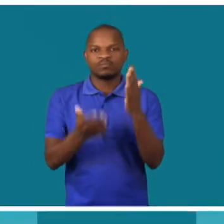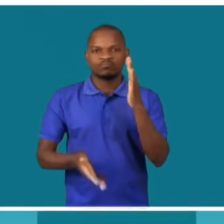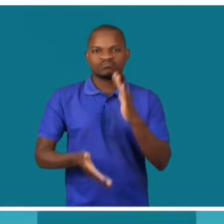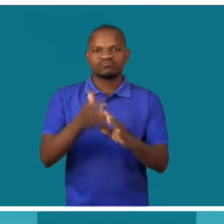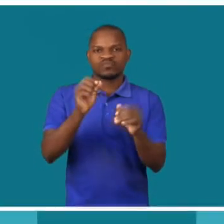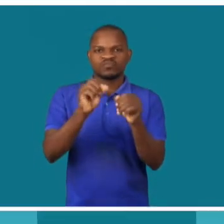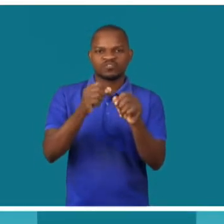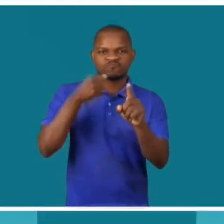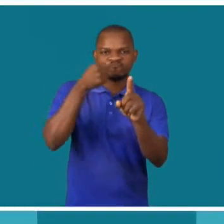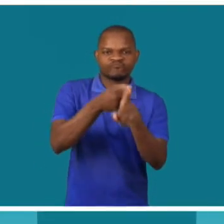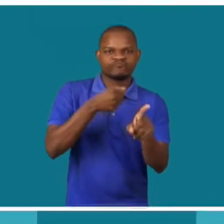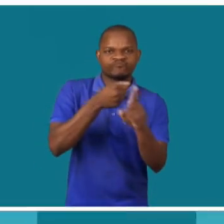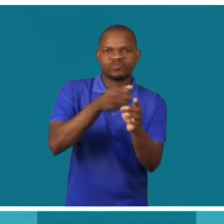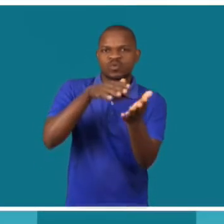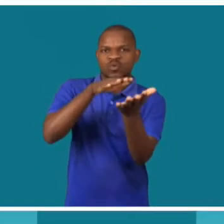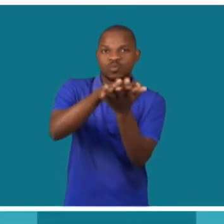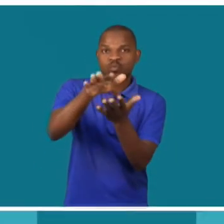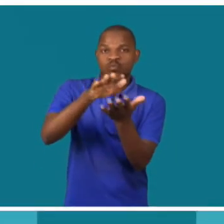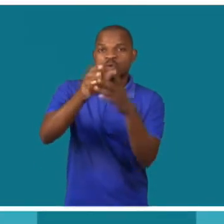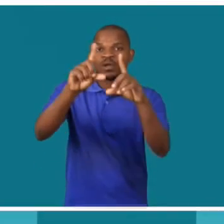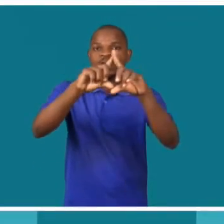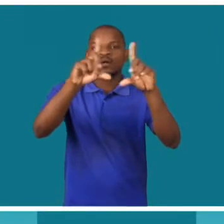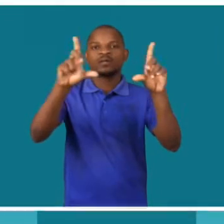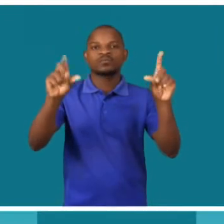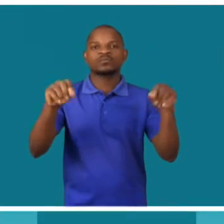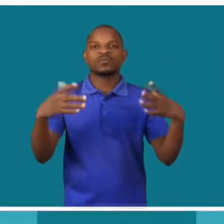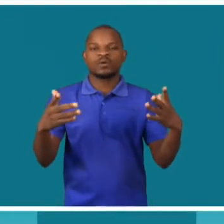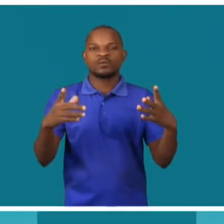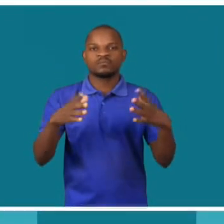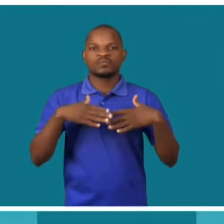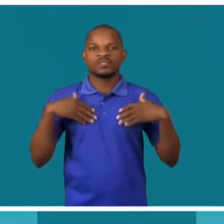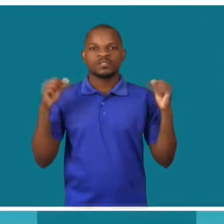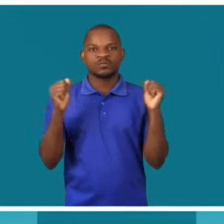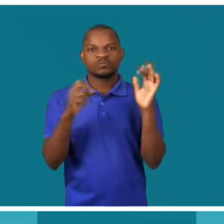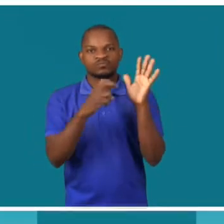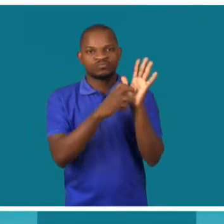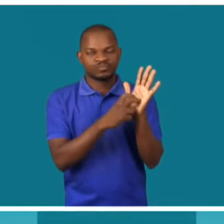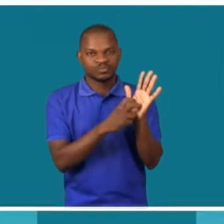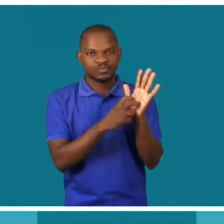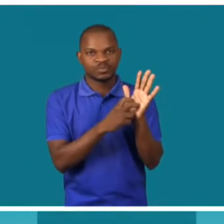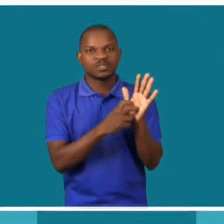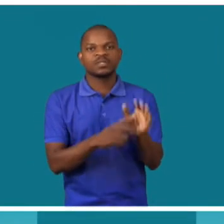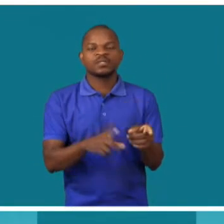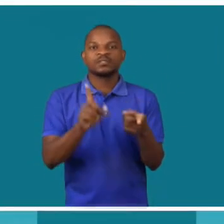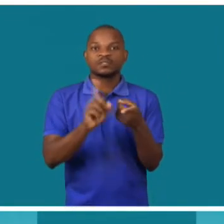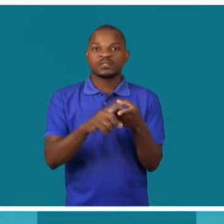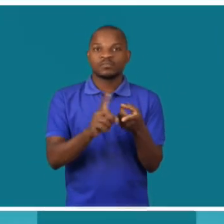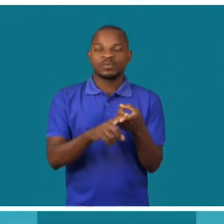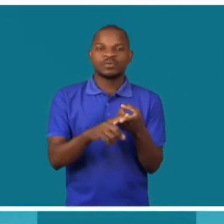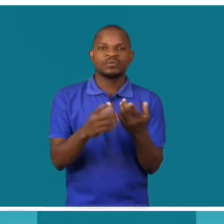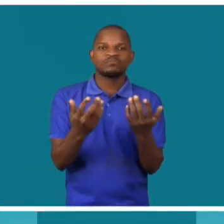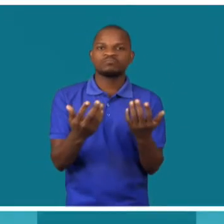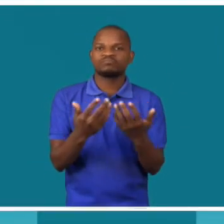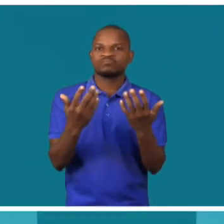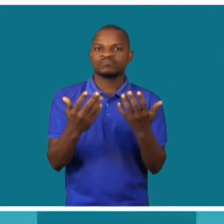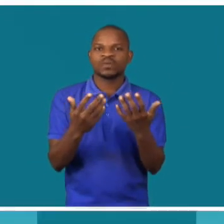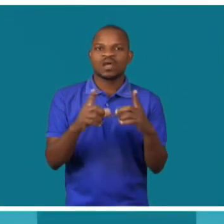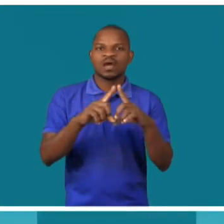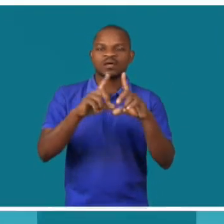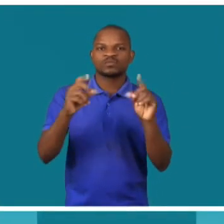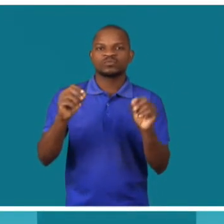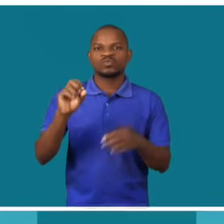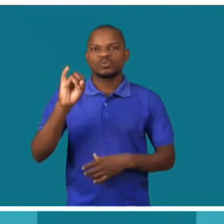adfocar os temas sobre saúde sexual e reprodutiva. Dentre eles,